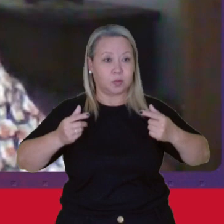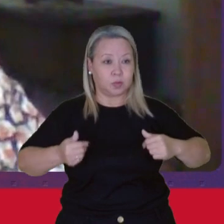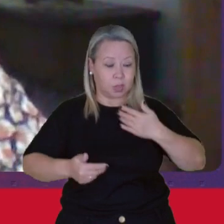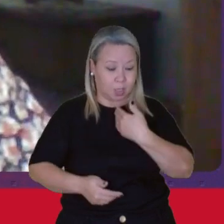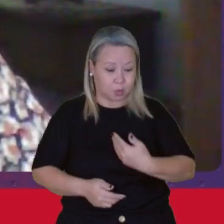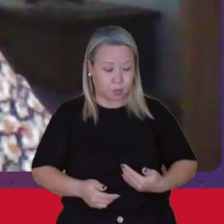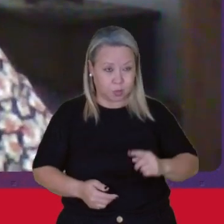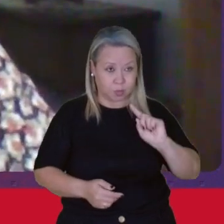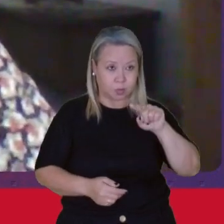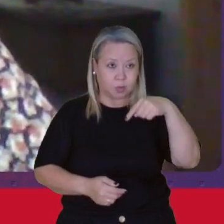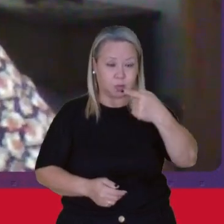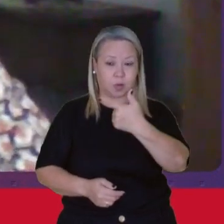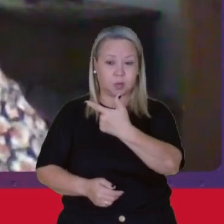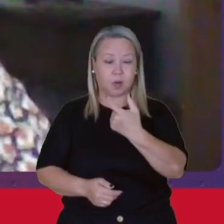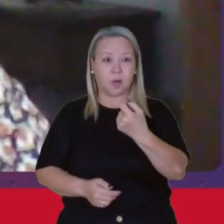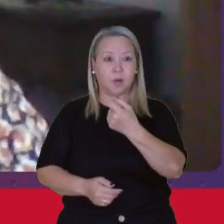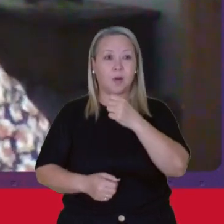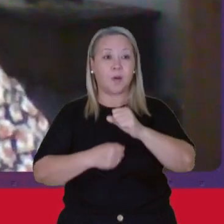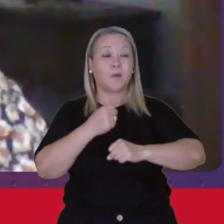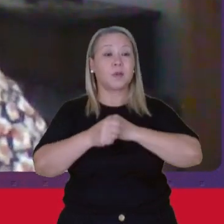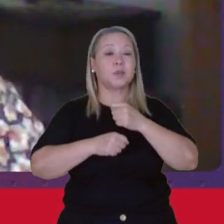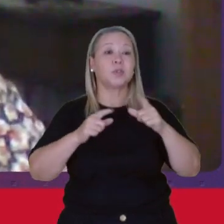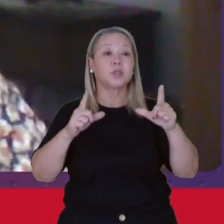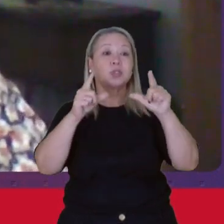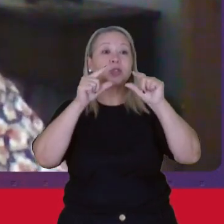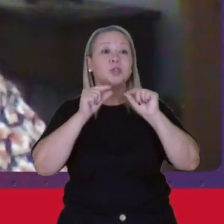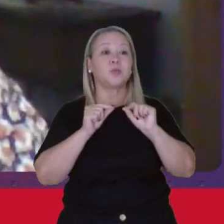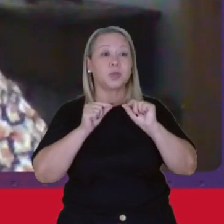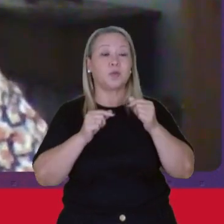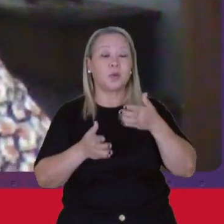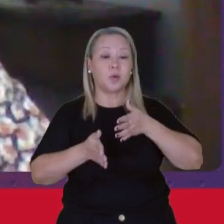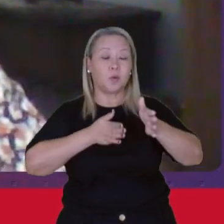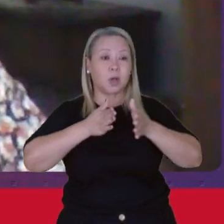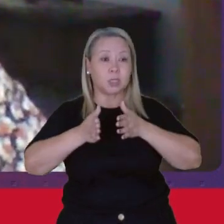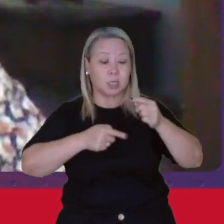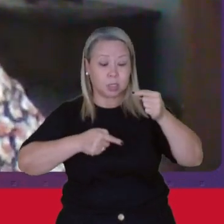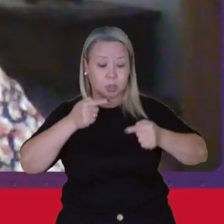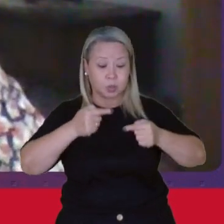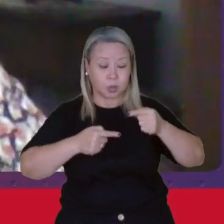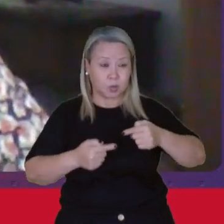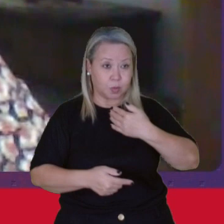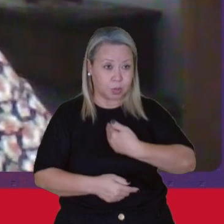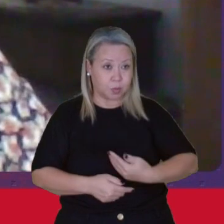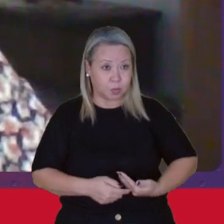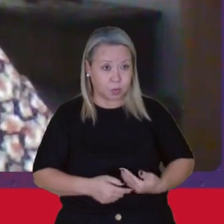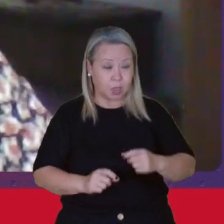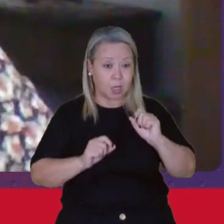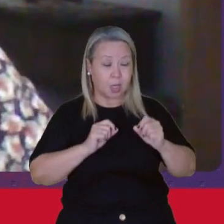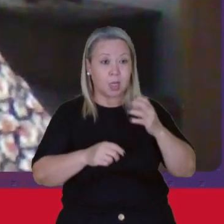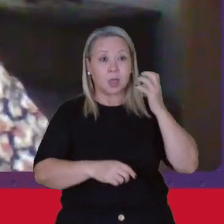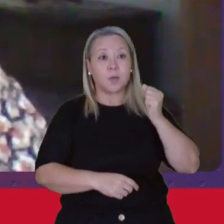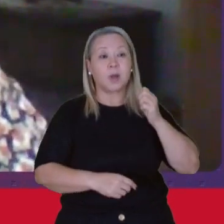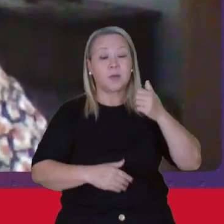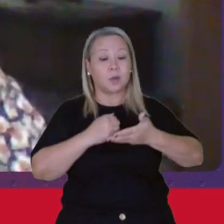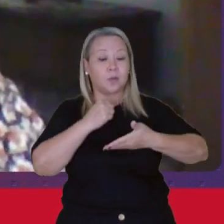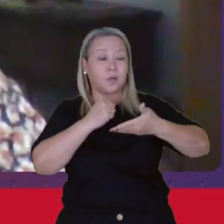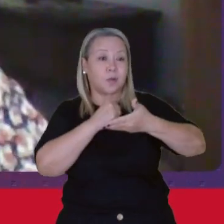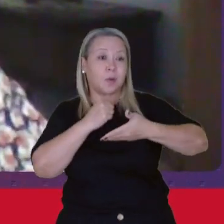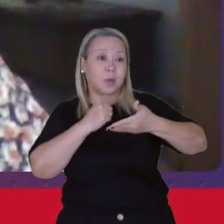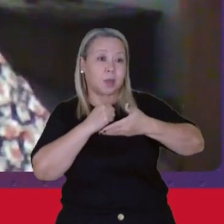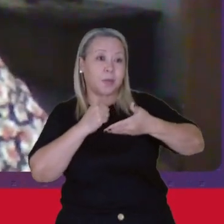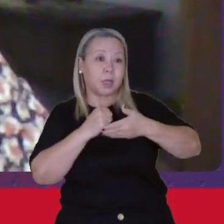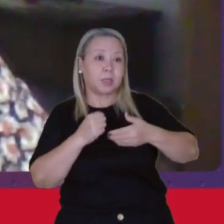Para os próximos 20 anos Reduziu O acesso Às políticas Públicas Que beneficiam Fundamentalmente